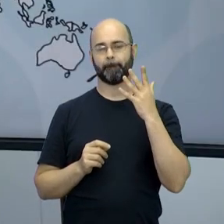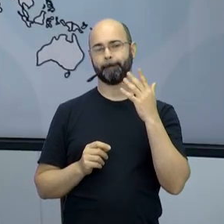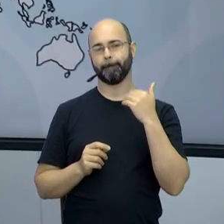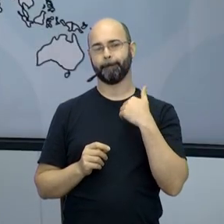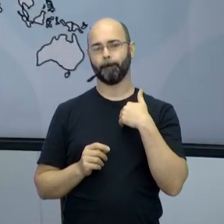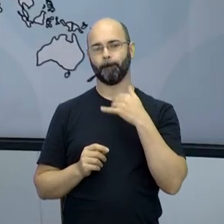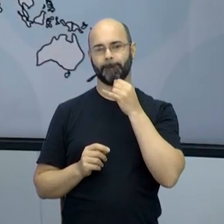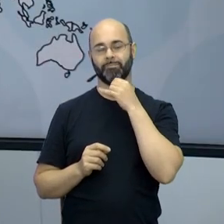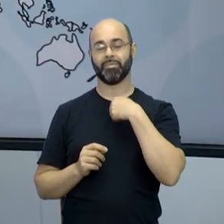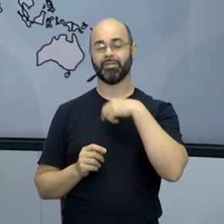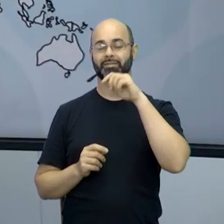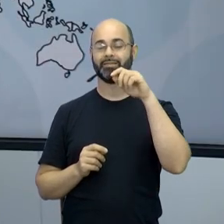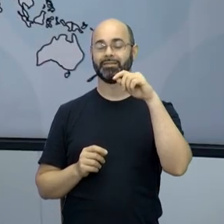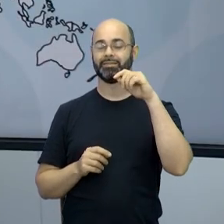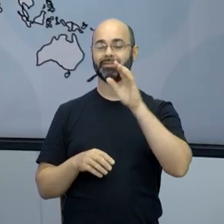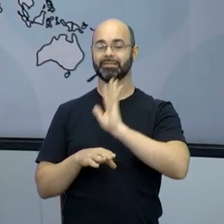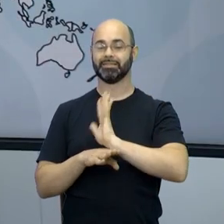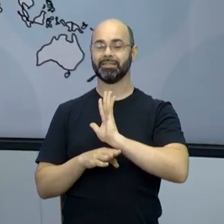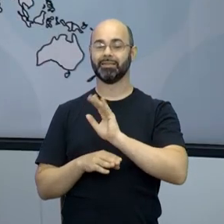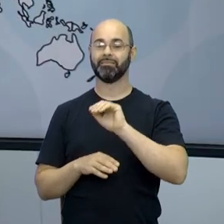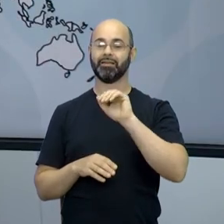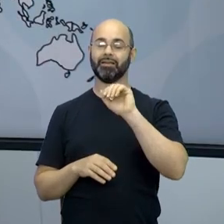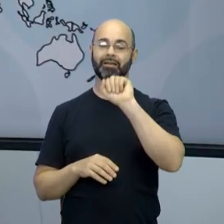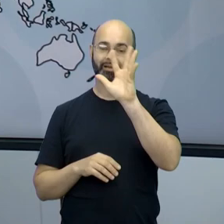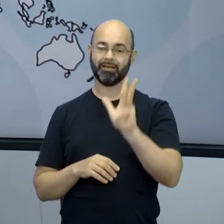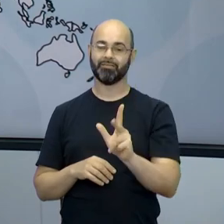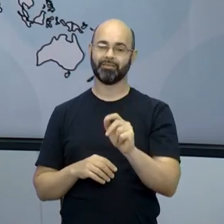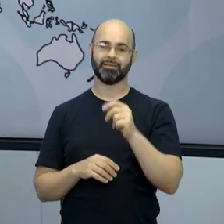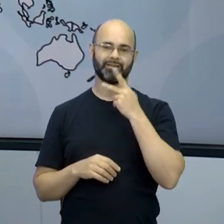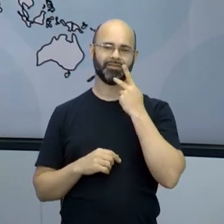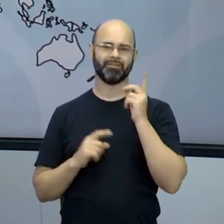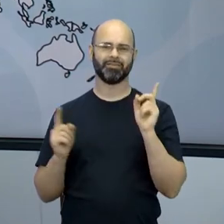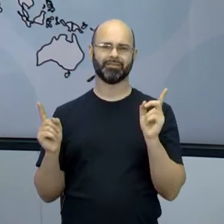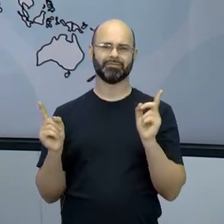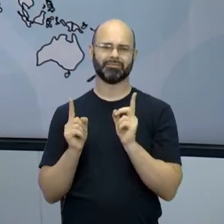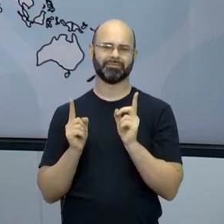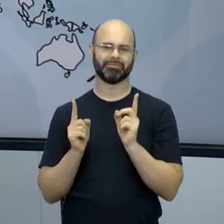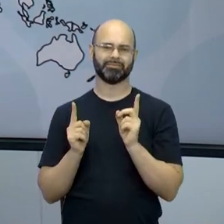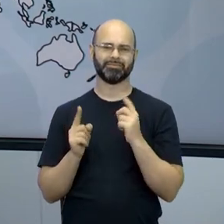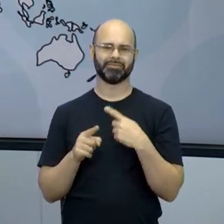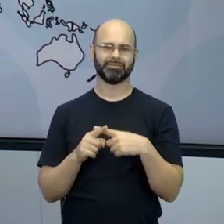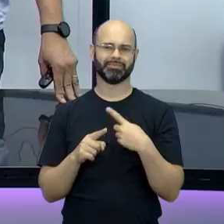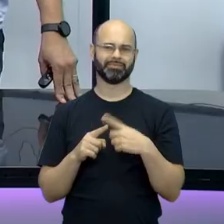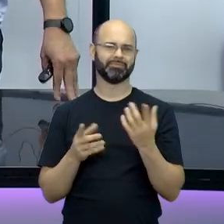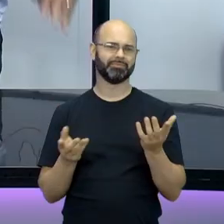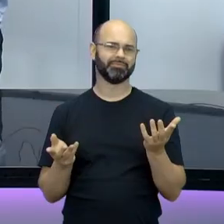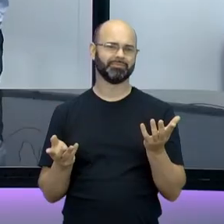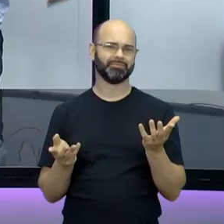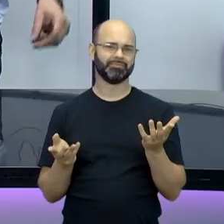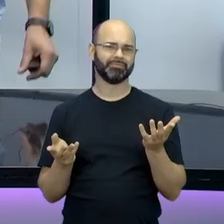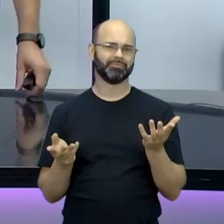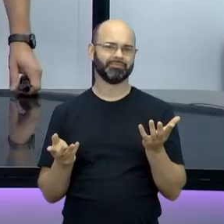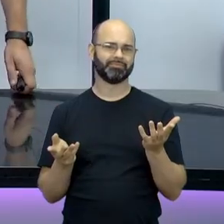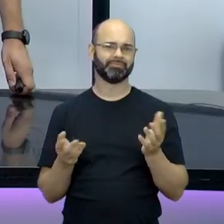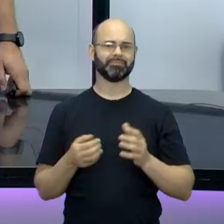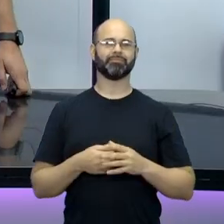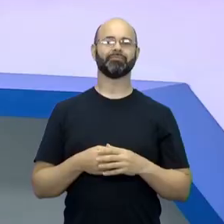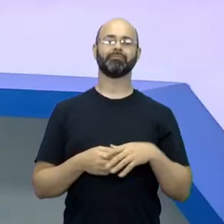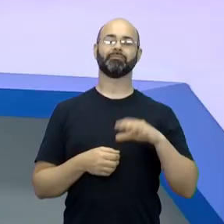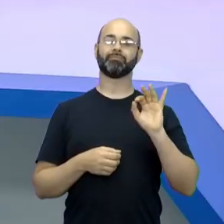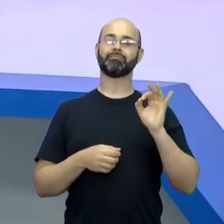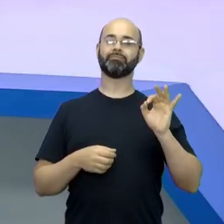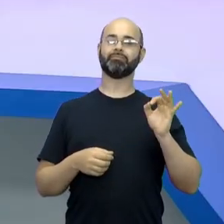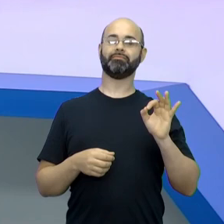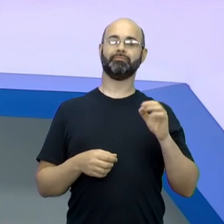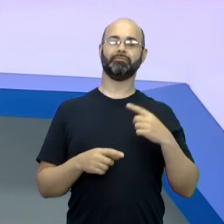falo cinema africano. Eu estou reduzindo muito a África, né? É engraçado. é país da África, né? É engraçado isso. sentido. É, isso é muito